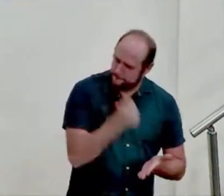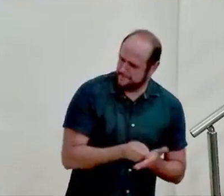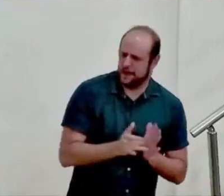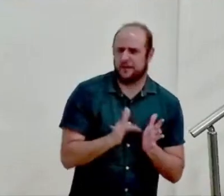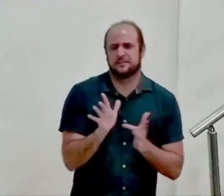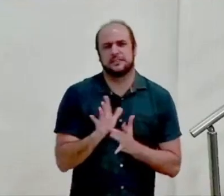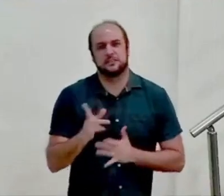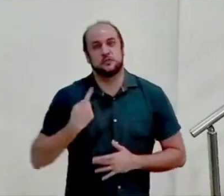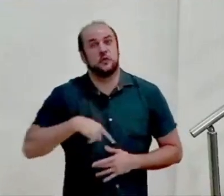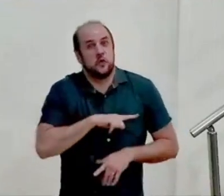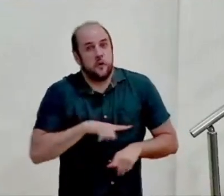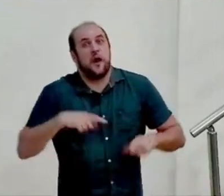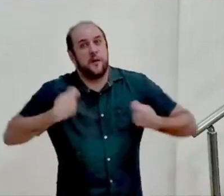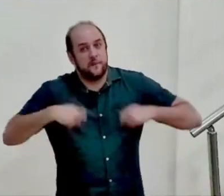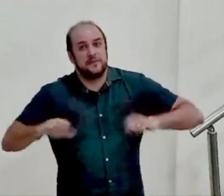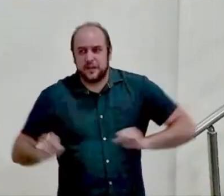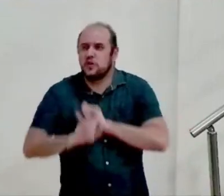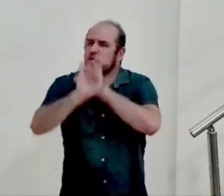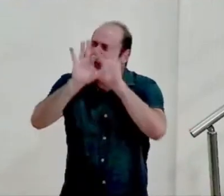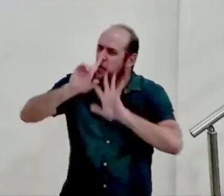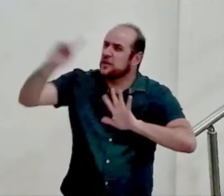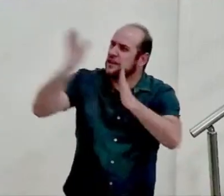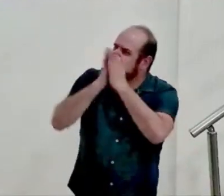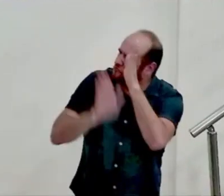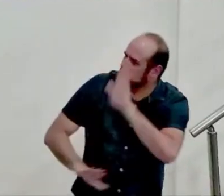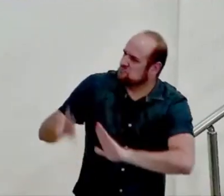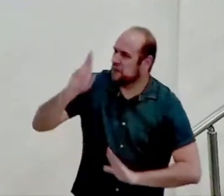Senhor por isso nós devemos glorificar o nosso Deus